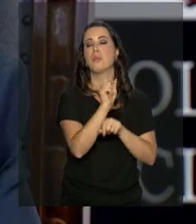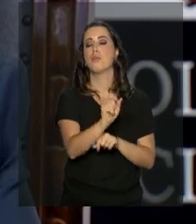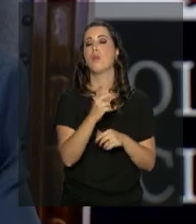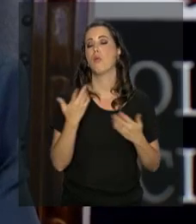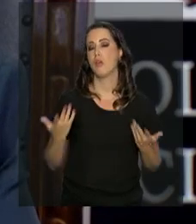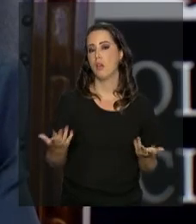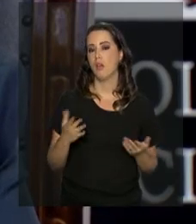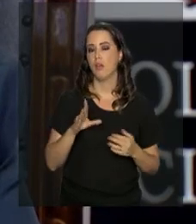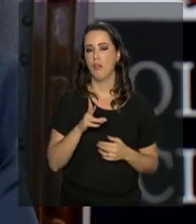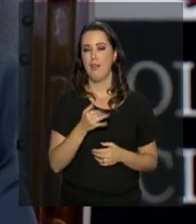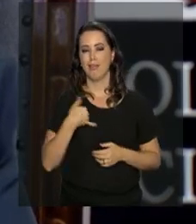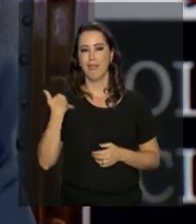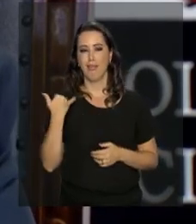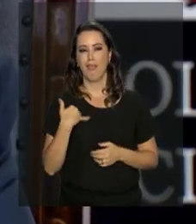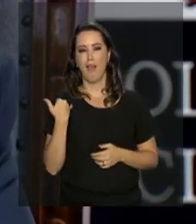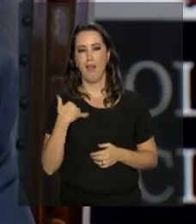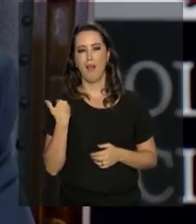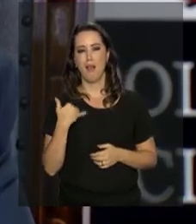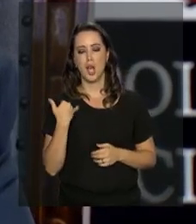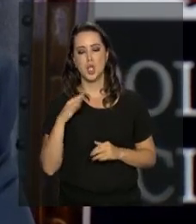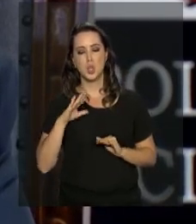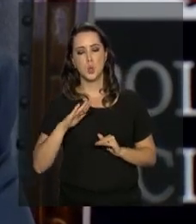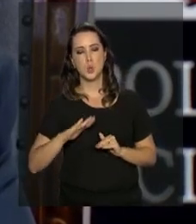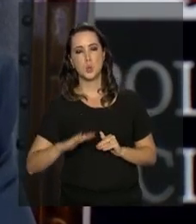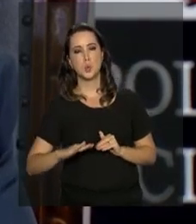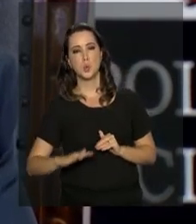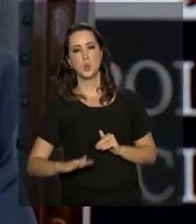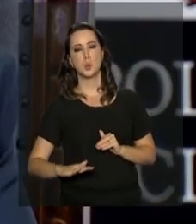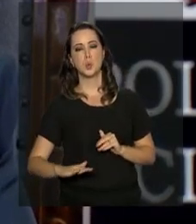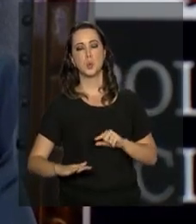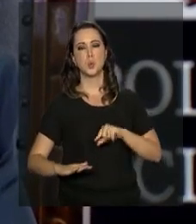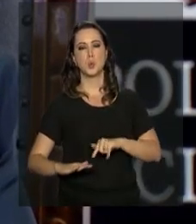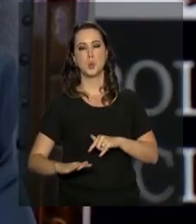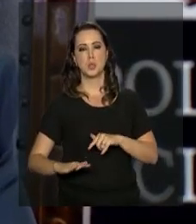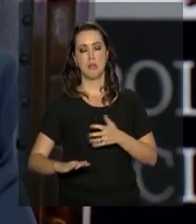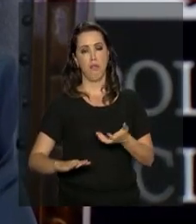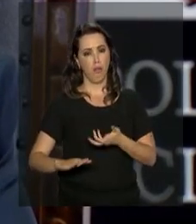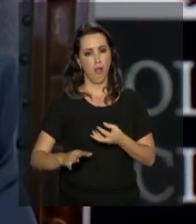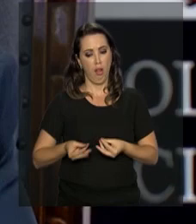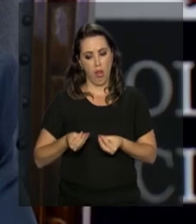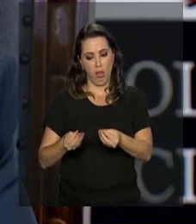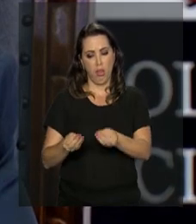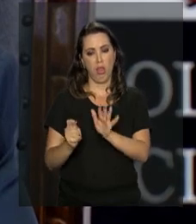desde uma idade bem, eu diria,